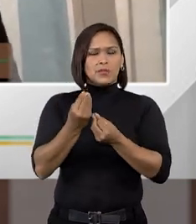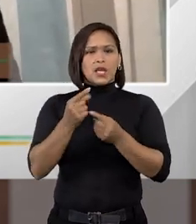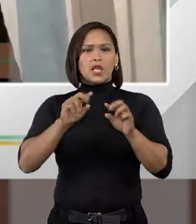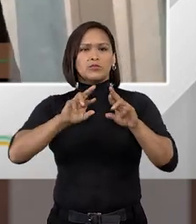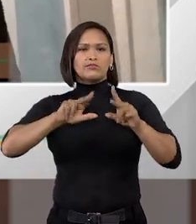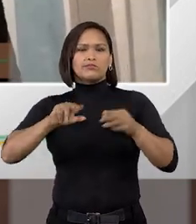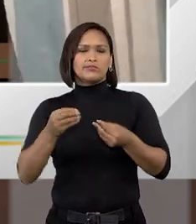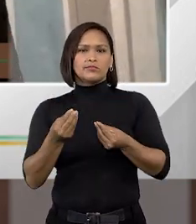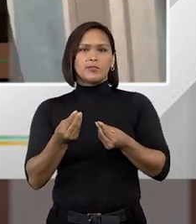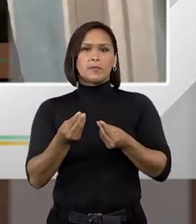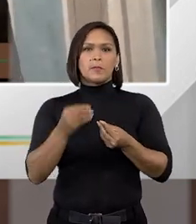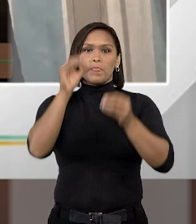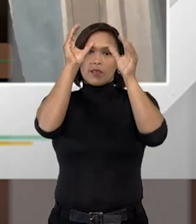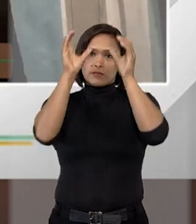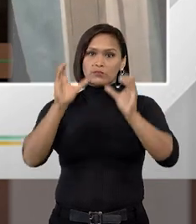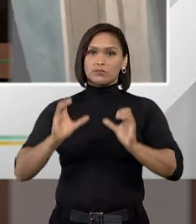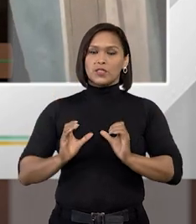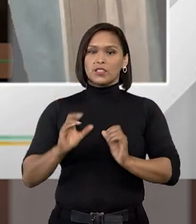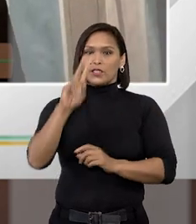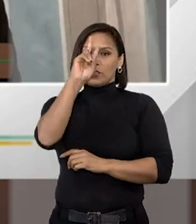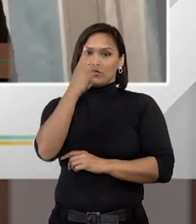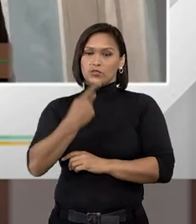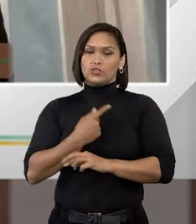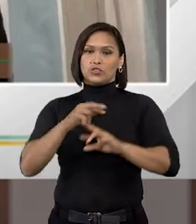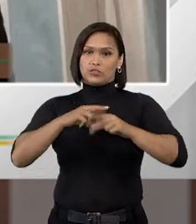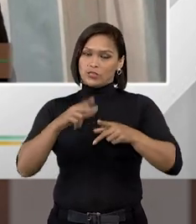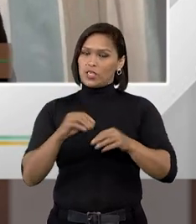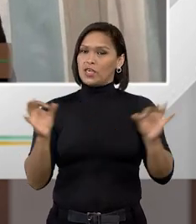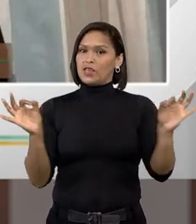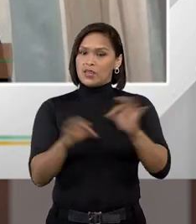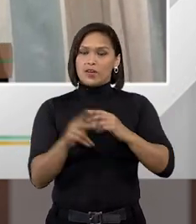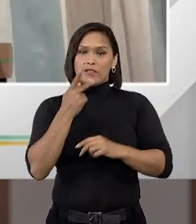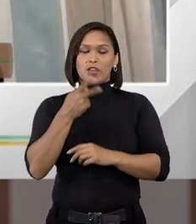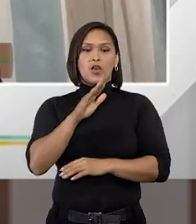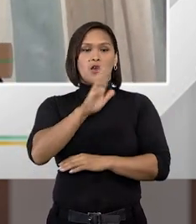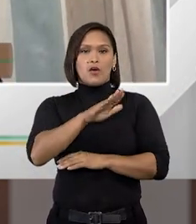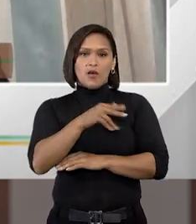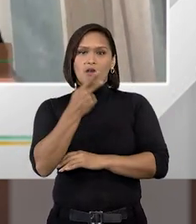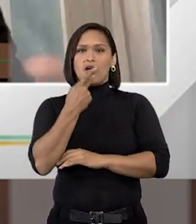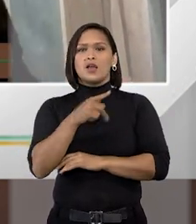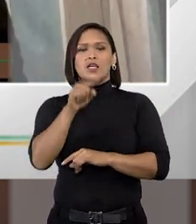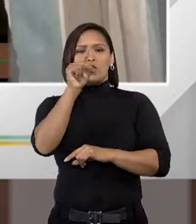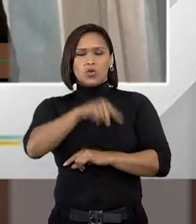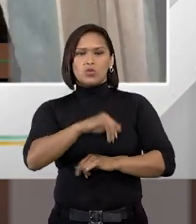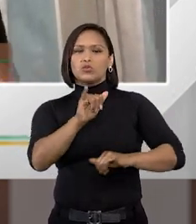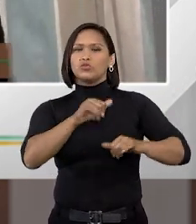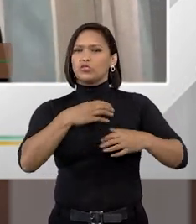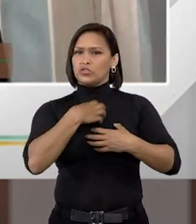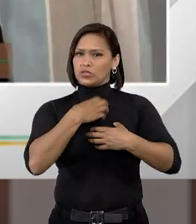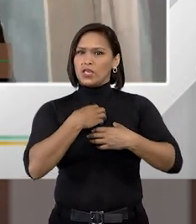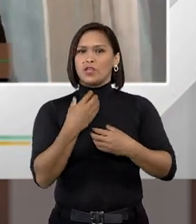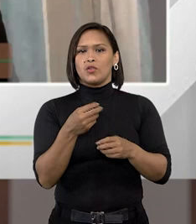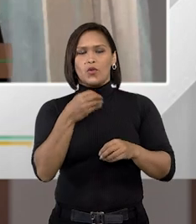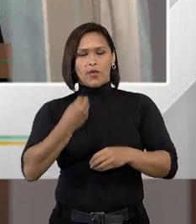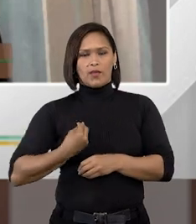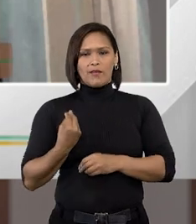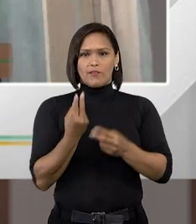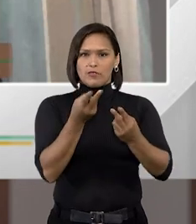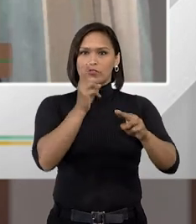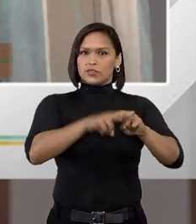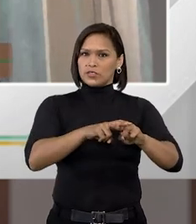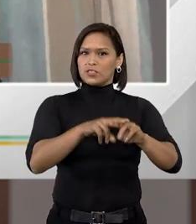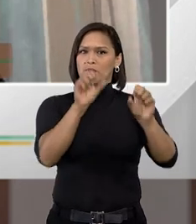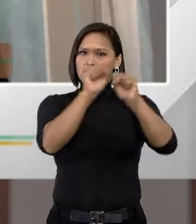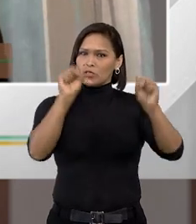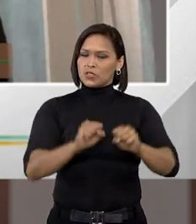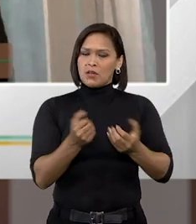não humanitário, eles acabam dizendo que, olha, as más condições em que os presos acabam vivendo no sistema